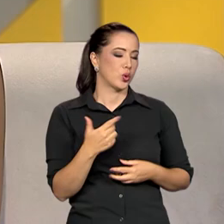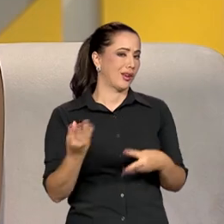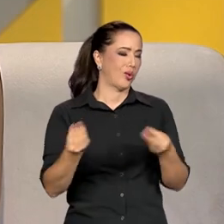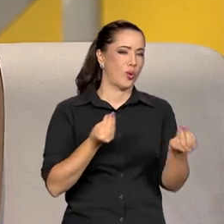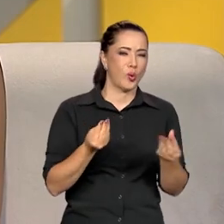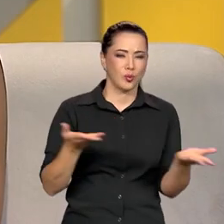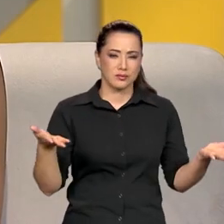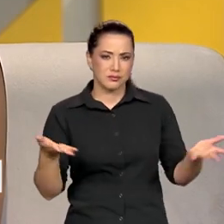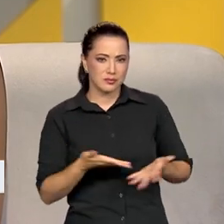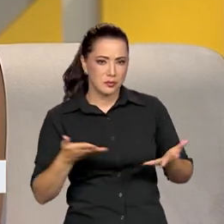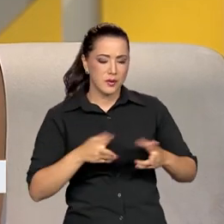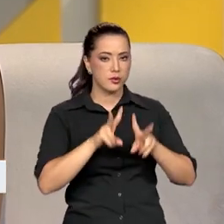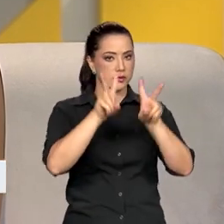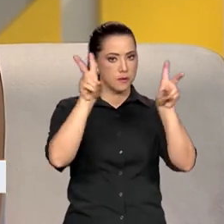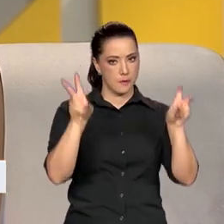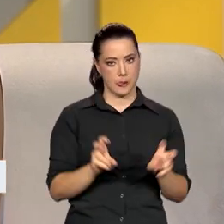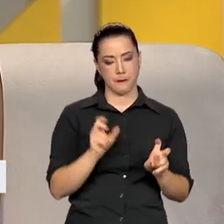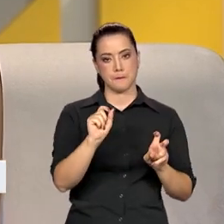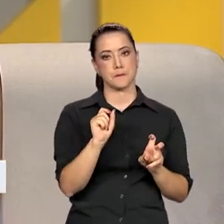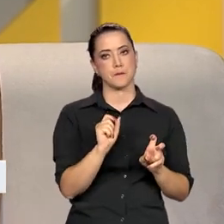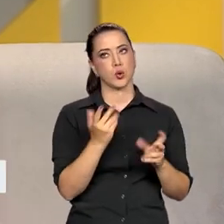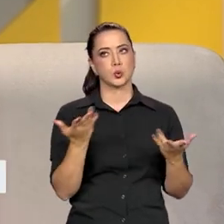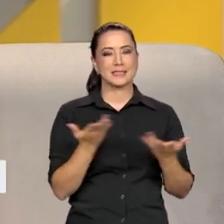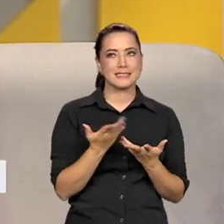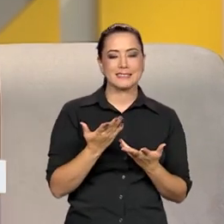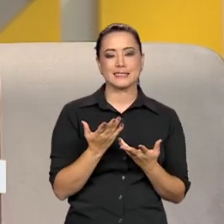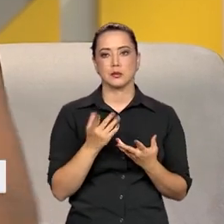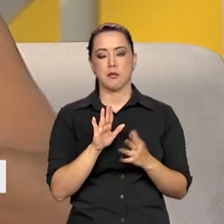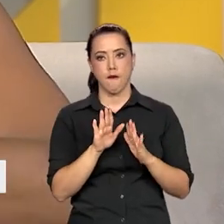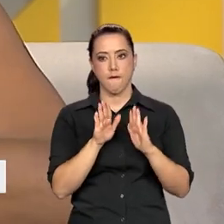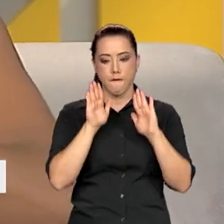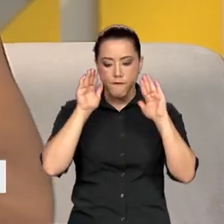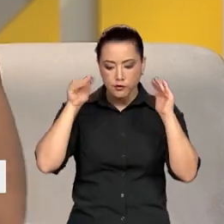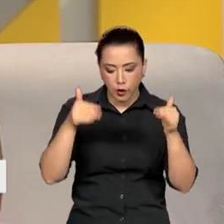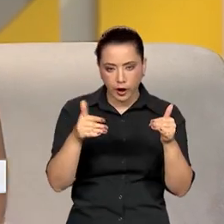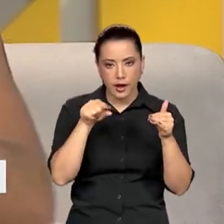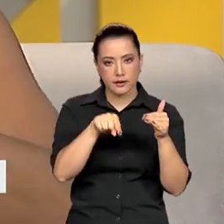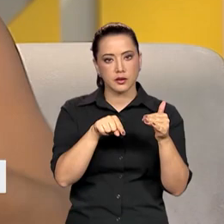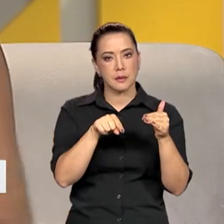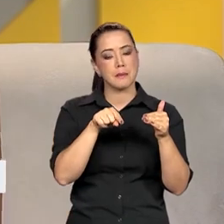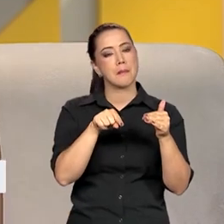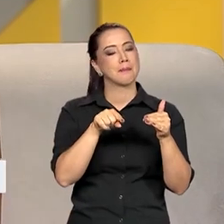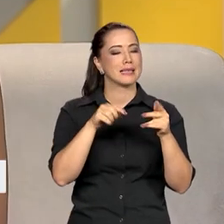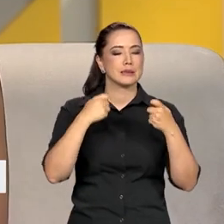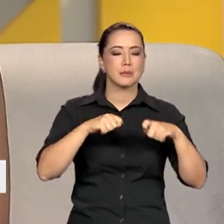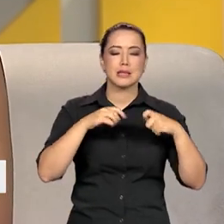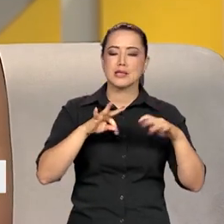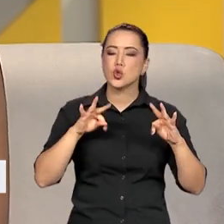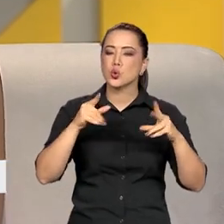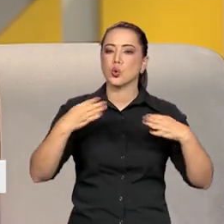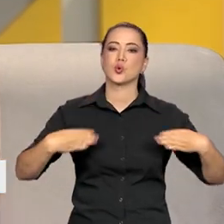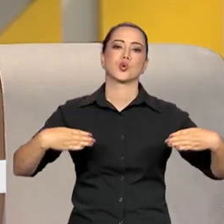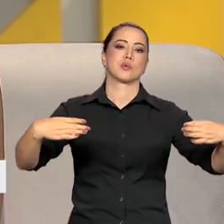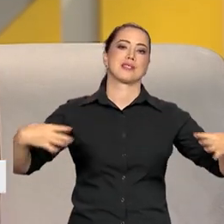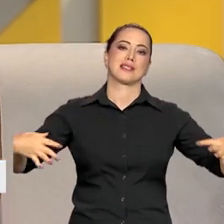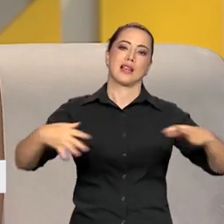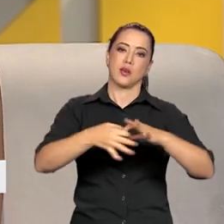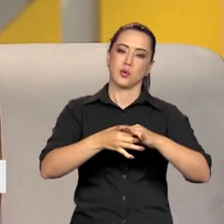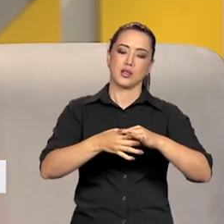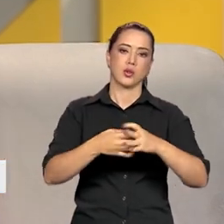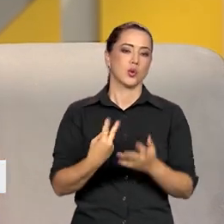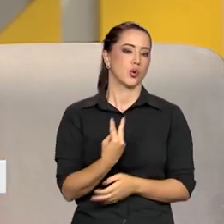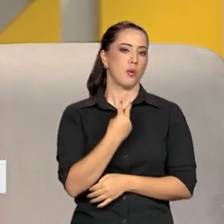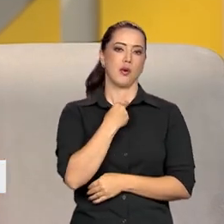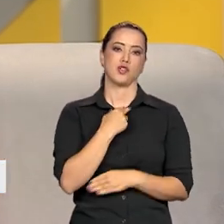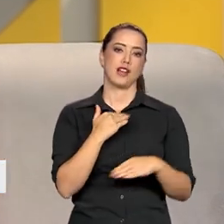mesmo a gente falando de uma pauta tão central, que é, ela atravessa todos os ministérios, sabe? Não dá para a gente não falar de